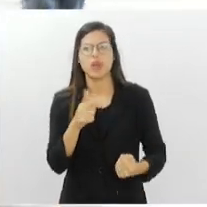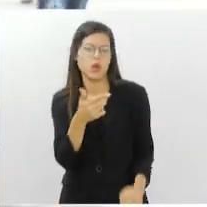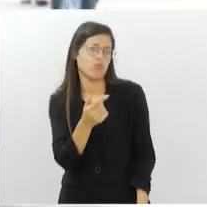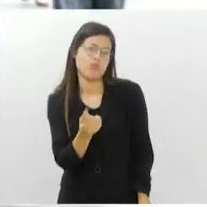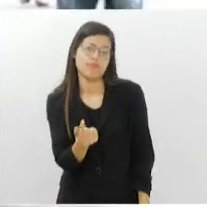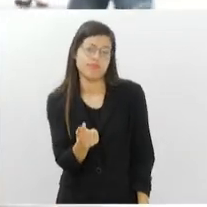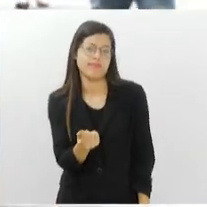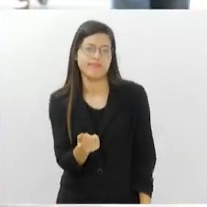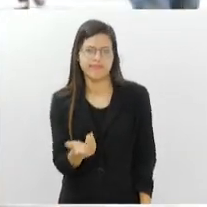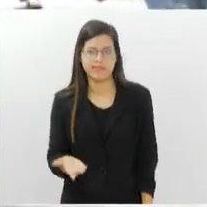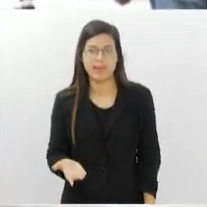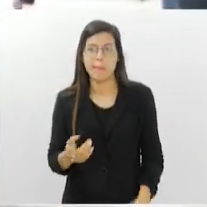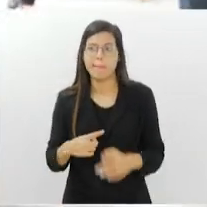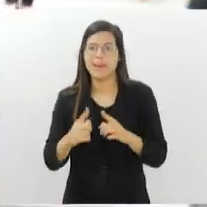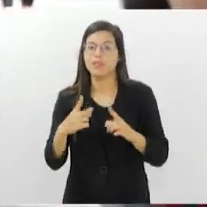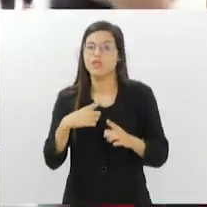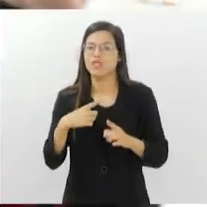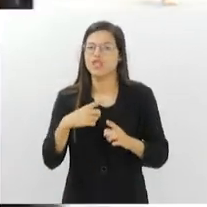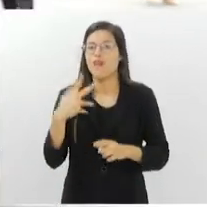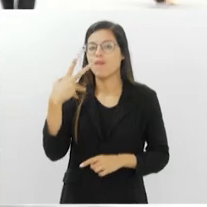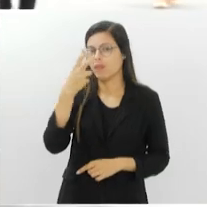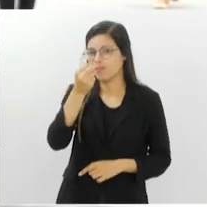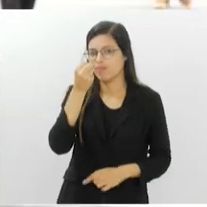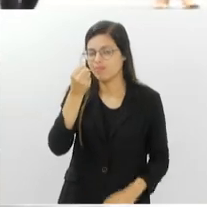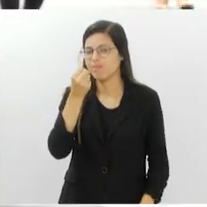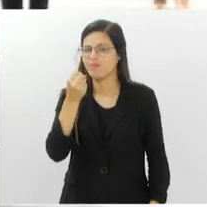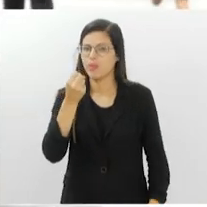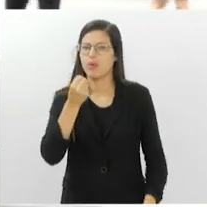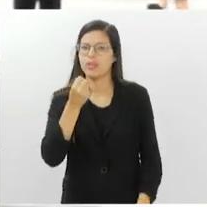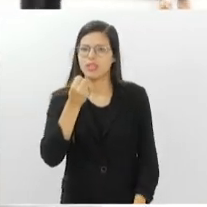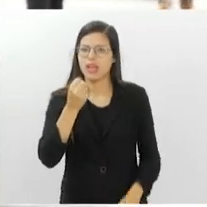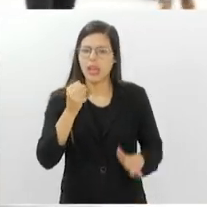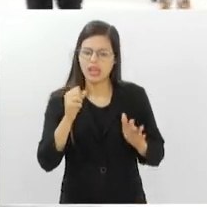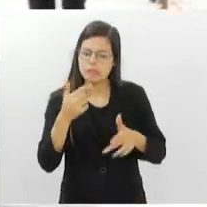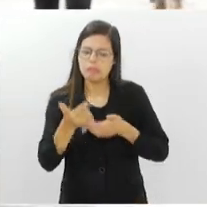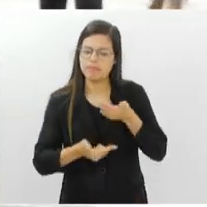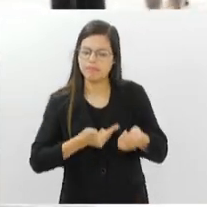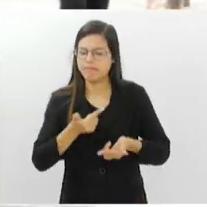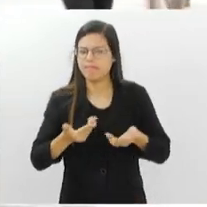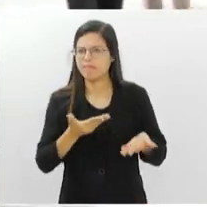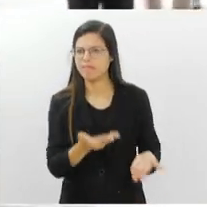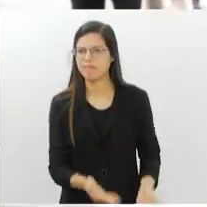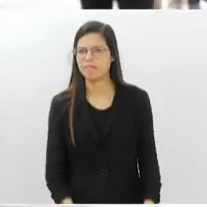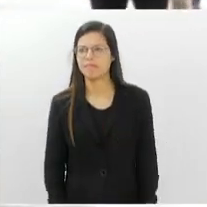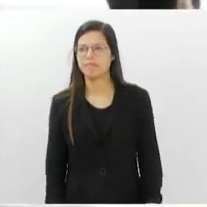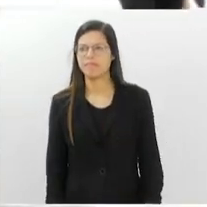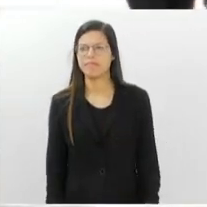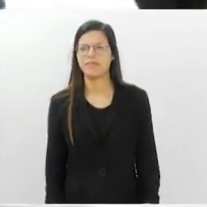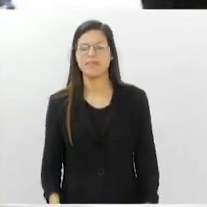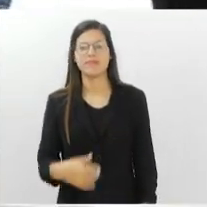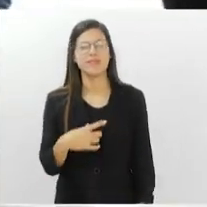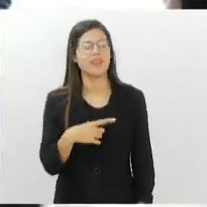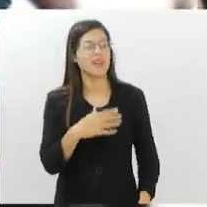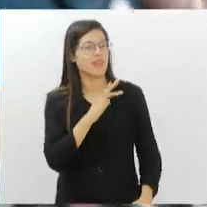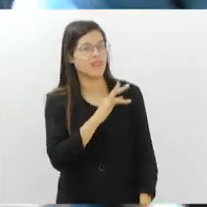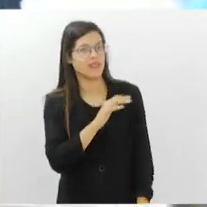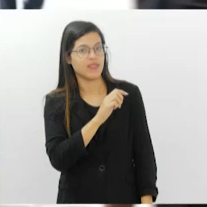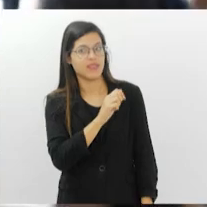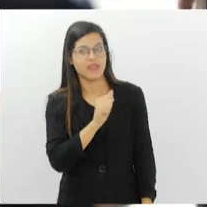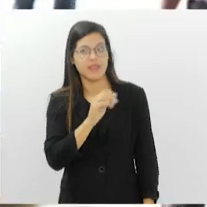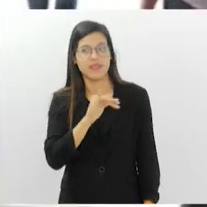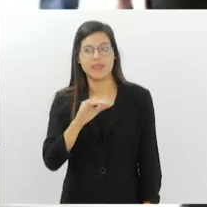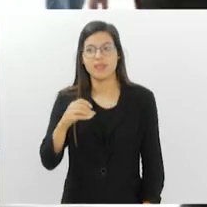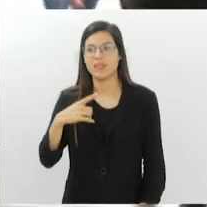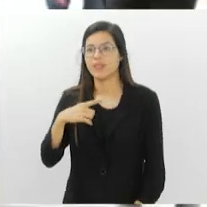dinheiro, mas eu tinha energia. E colocando toda a energia que eu tinha no negócio. E aí, Fábio, teve outra mudança também dessa venda de